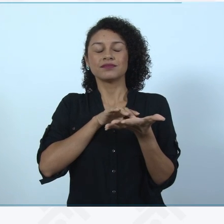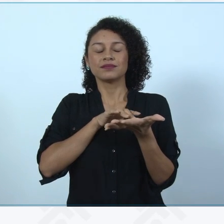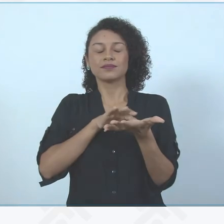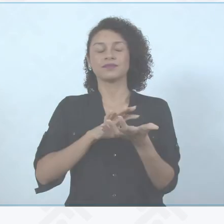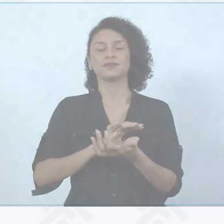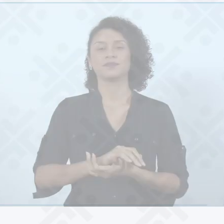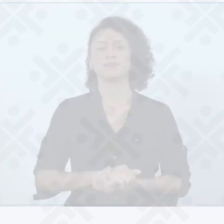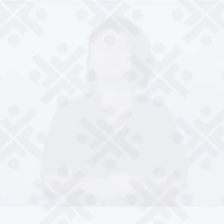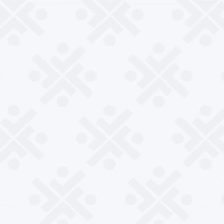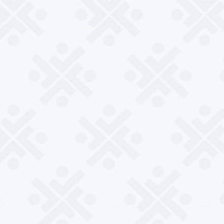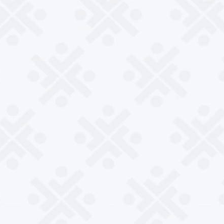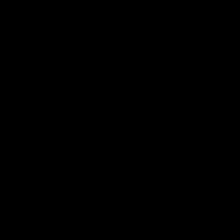em braile.